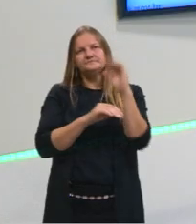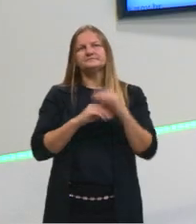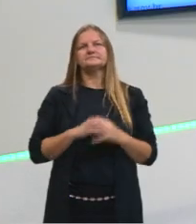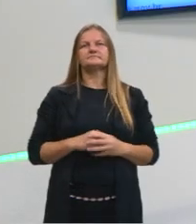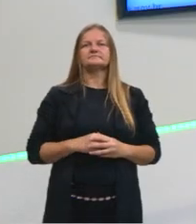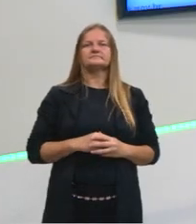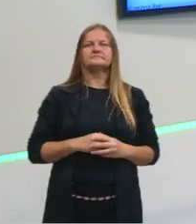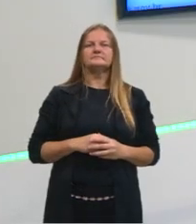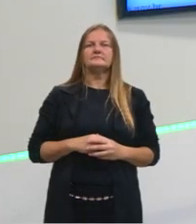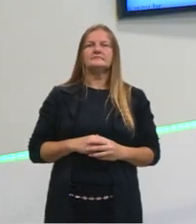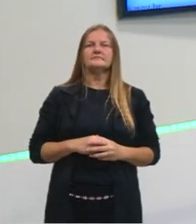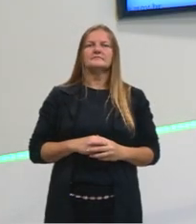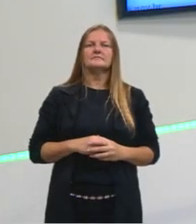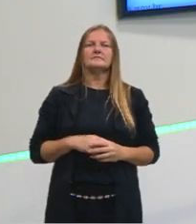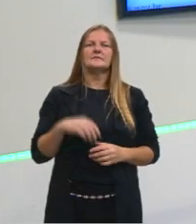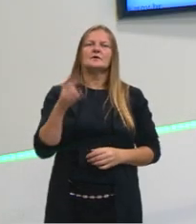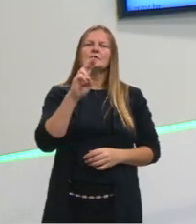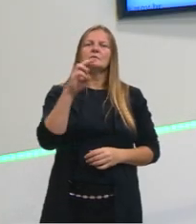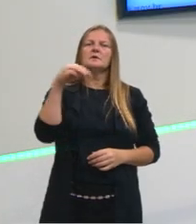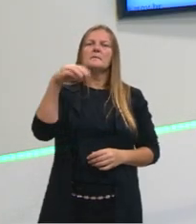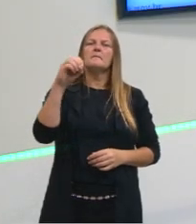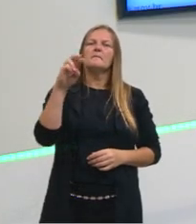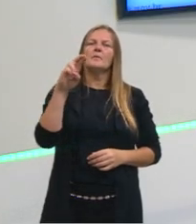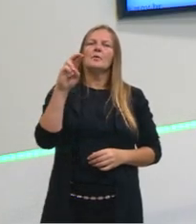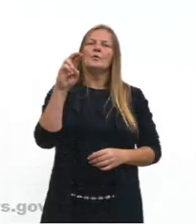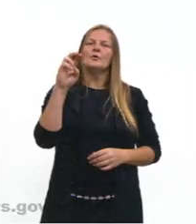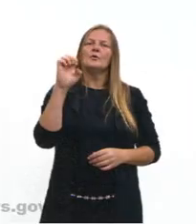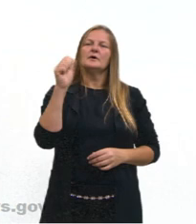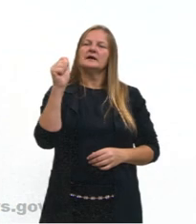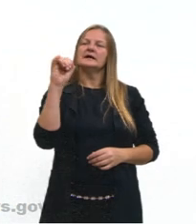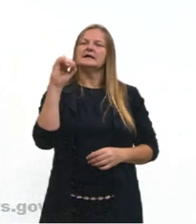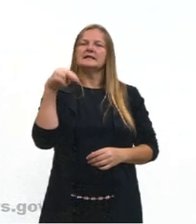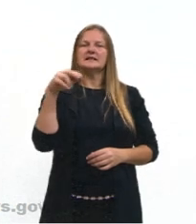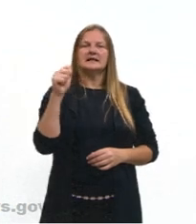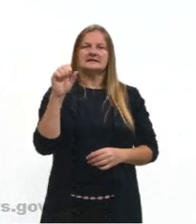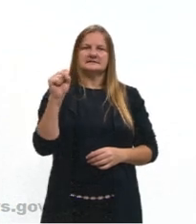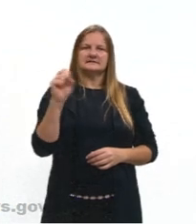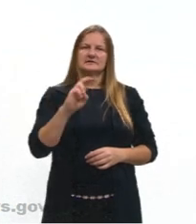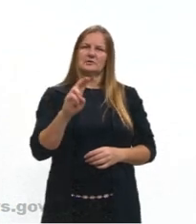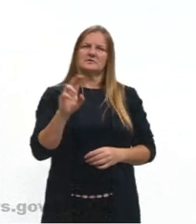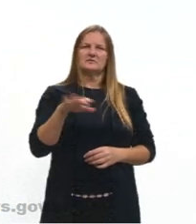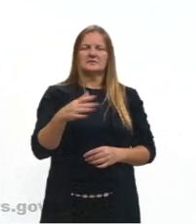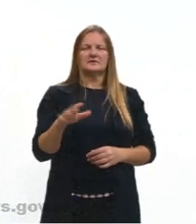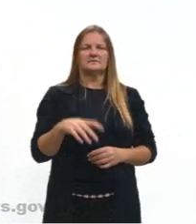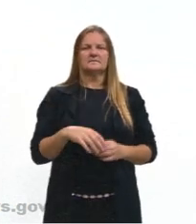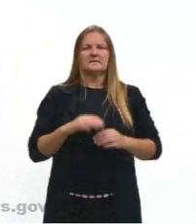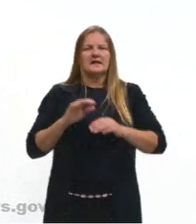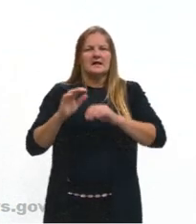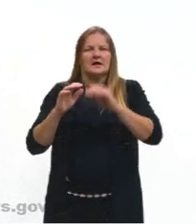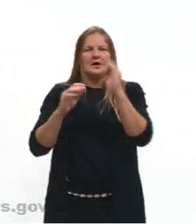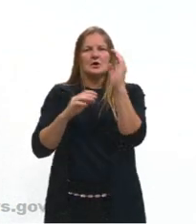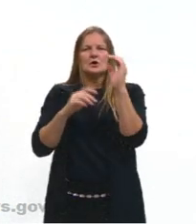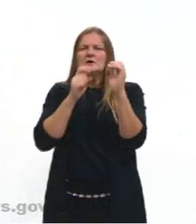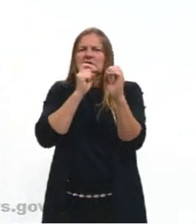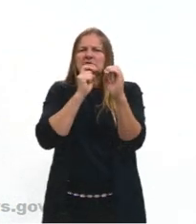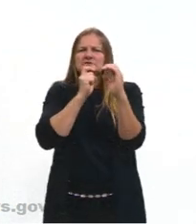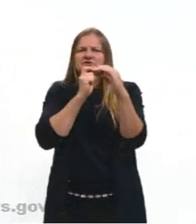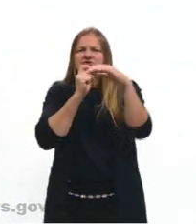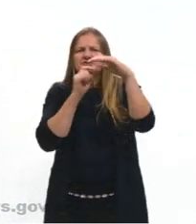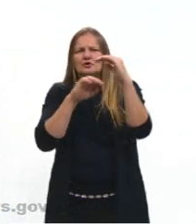Que são chamadas de morainas, né? Ou morenas também pode aparecer. Ela empurra, o gelo ele tem essa